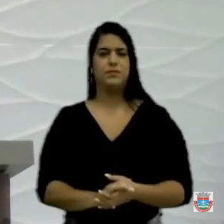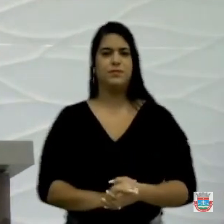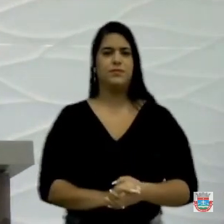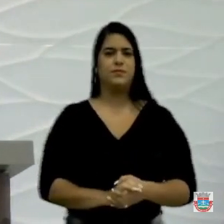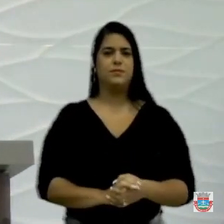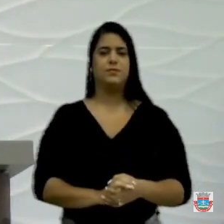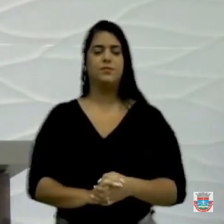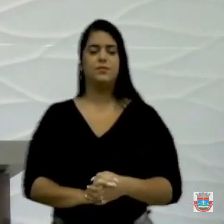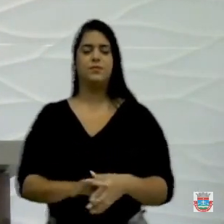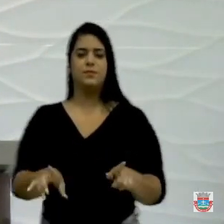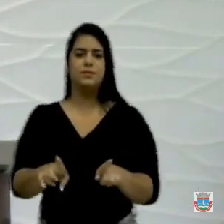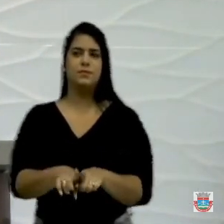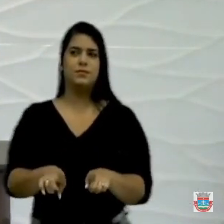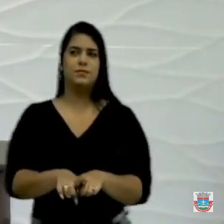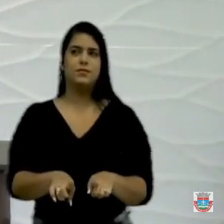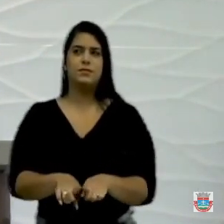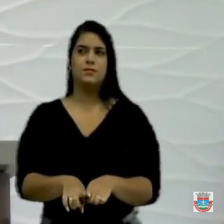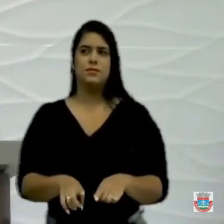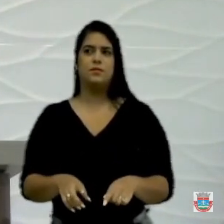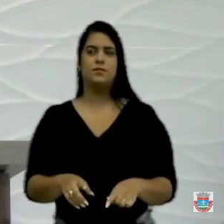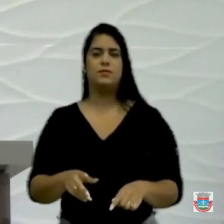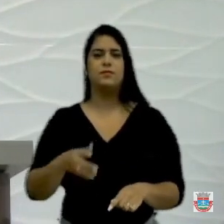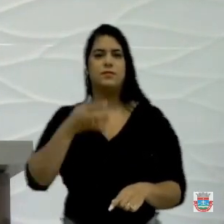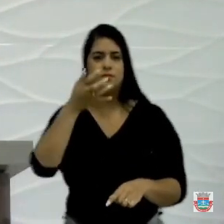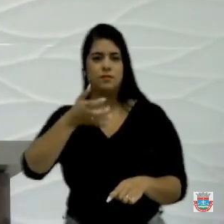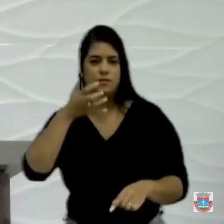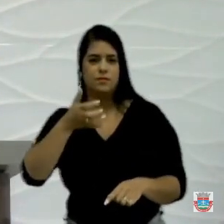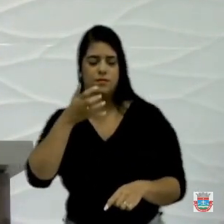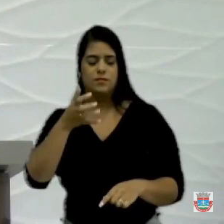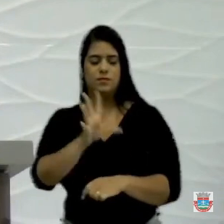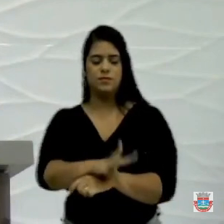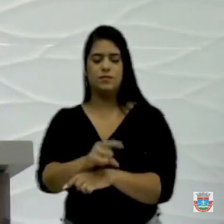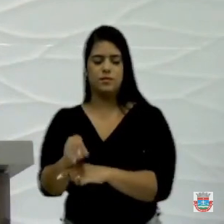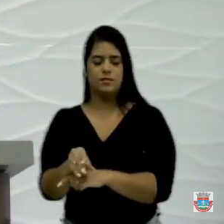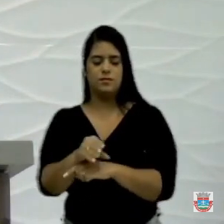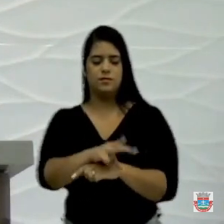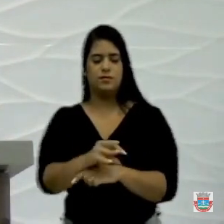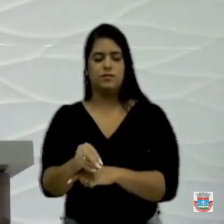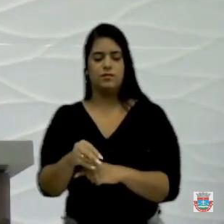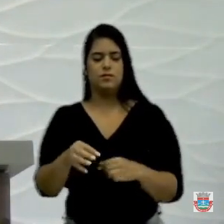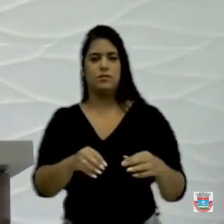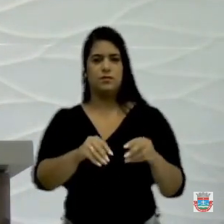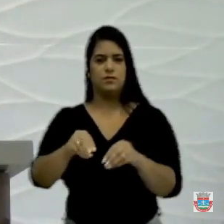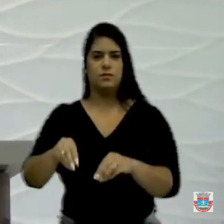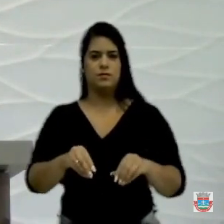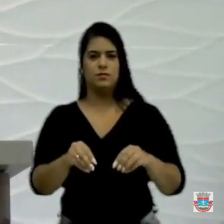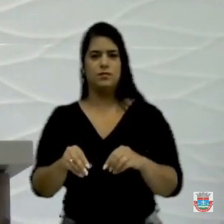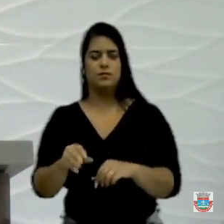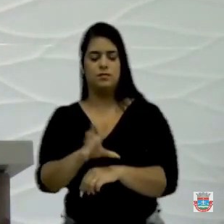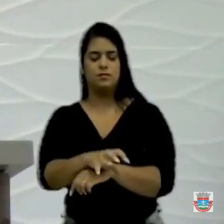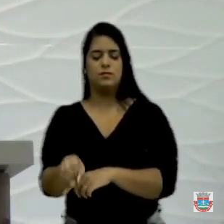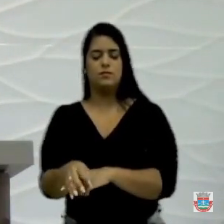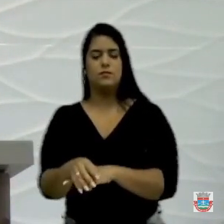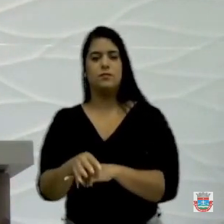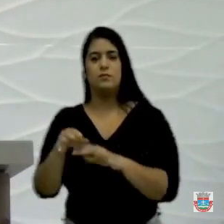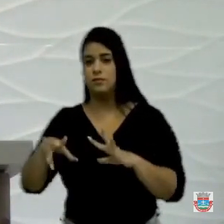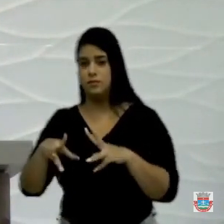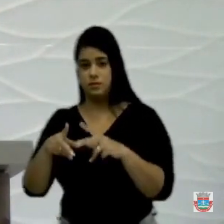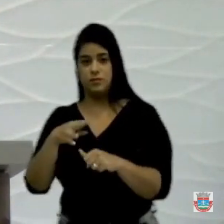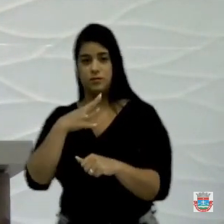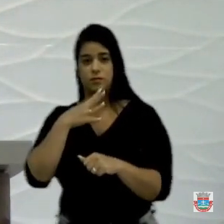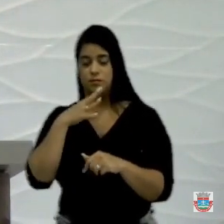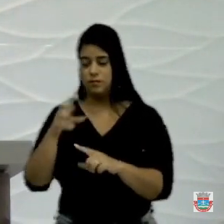Quero também falar aqui das arações de terra. Todos que me conhecem na zona rural